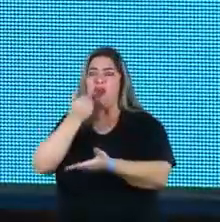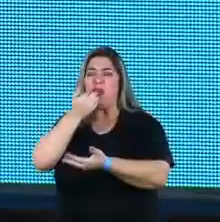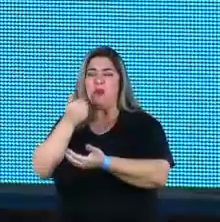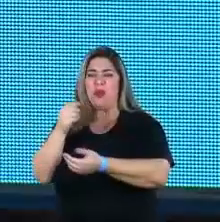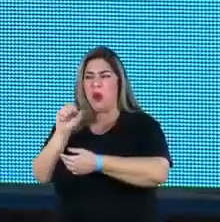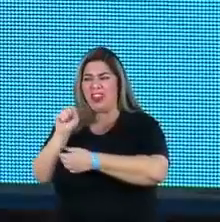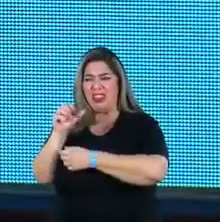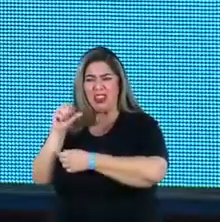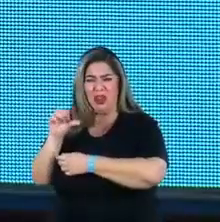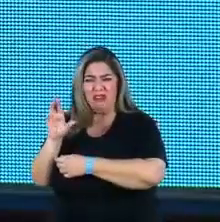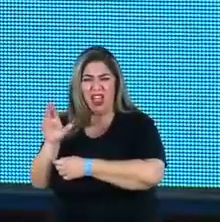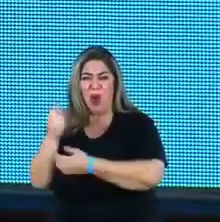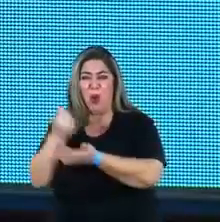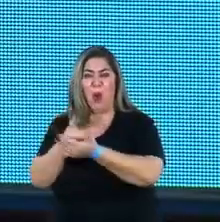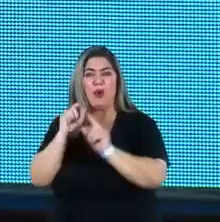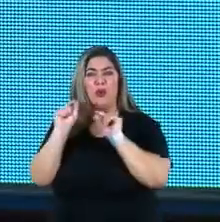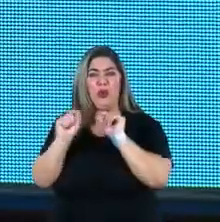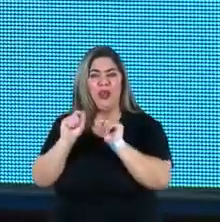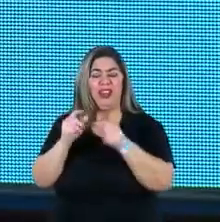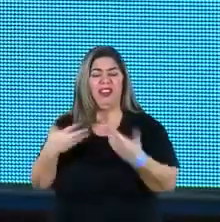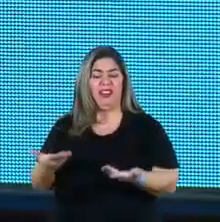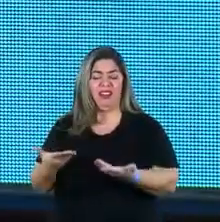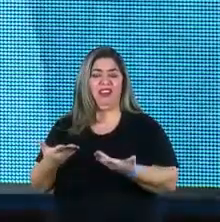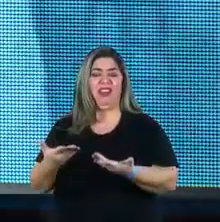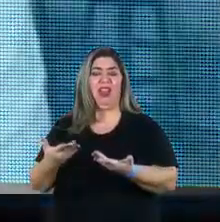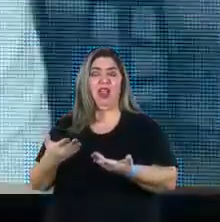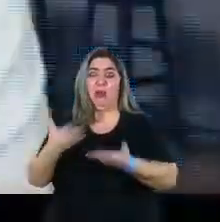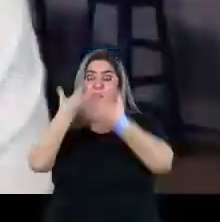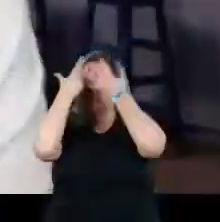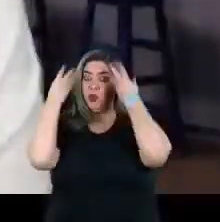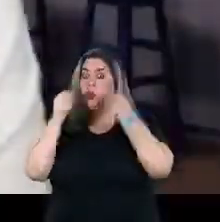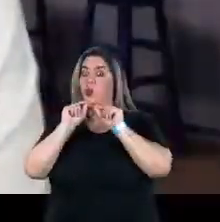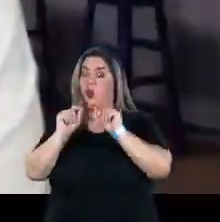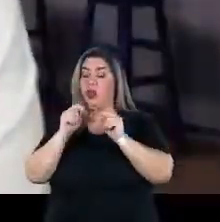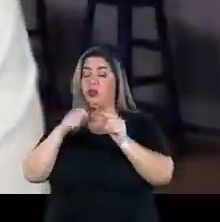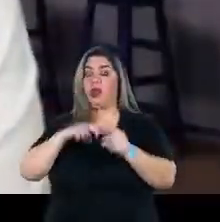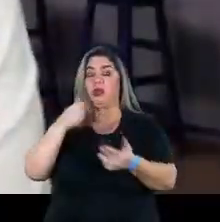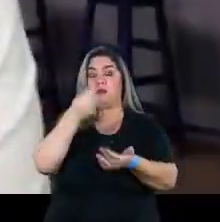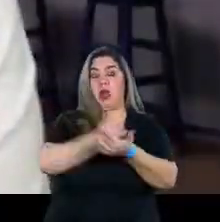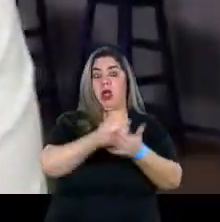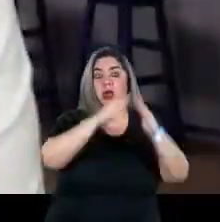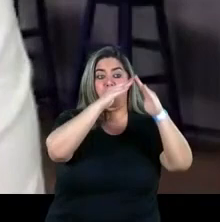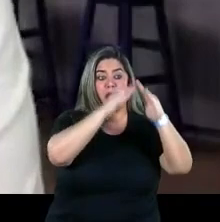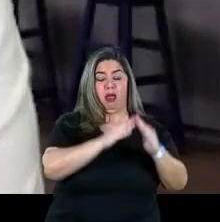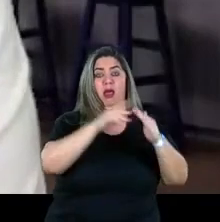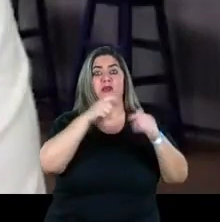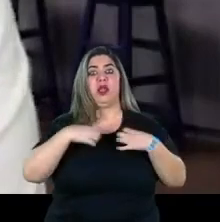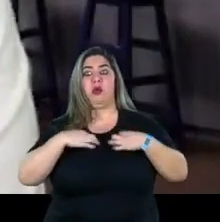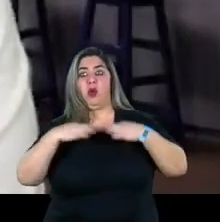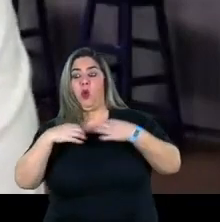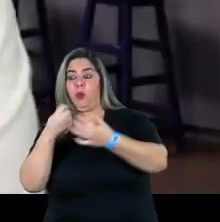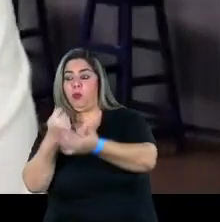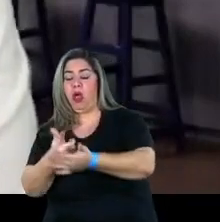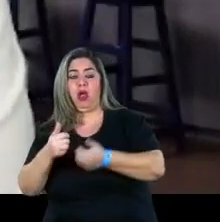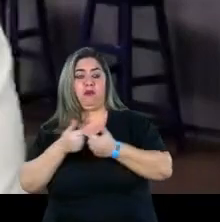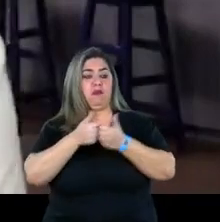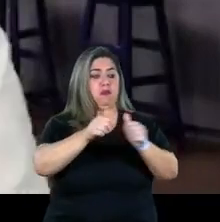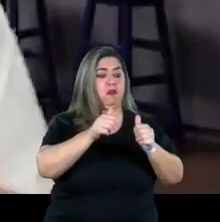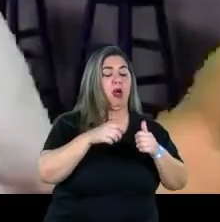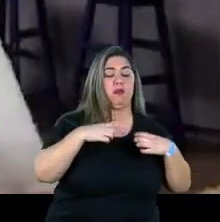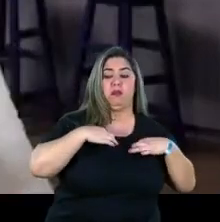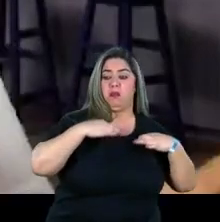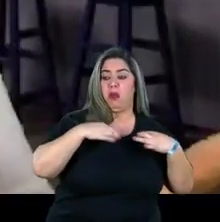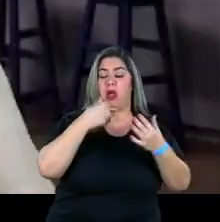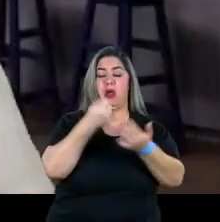Não é nada. compra com 89 reais. Nada. Você tem que, porque não pode esquecer que você tem que pagar onde você mora, você tem que pagar sua roupa, você tem que pagar transporte, você tem que